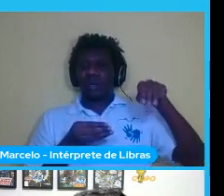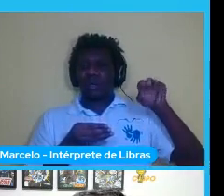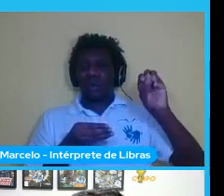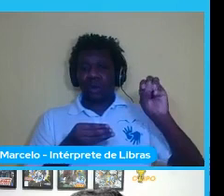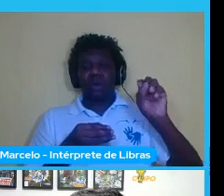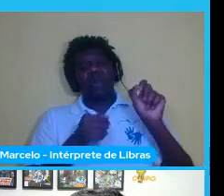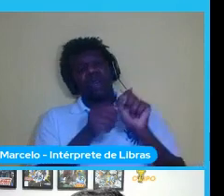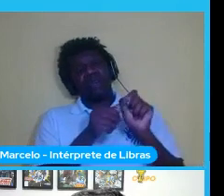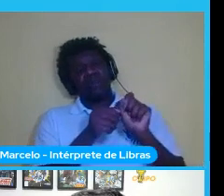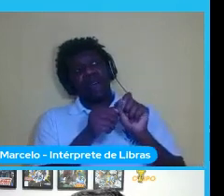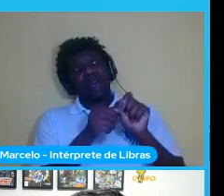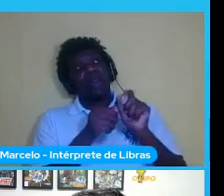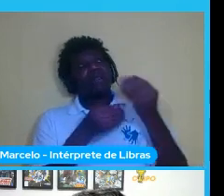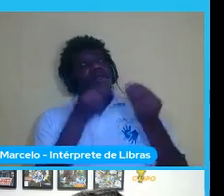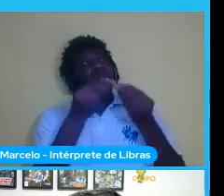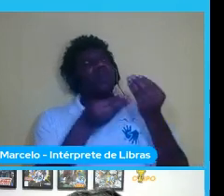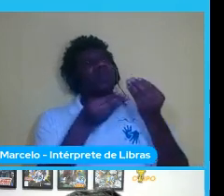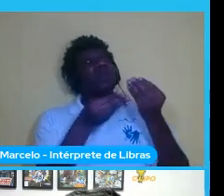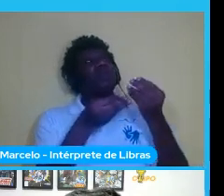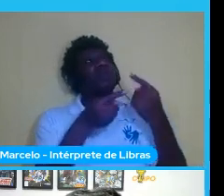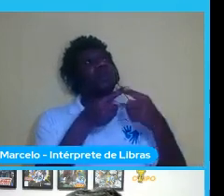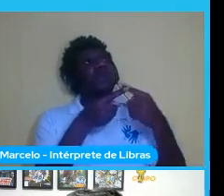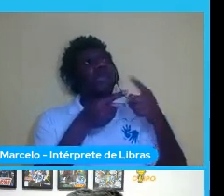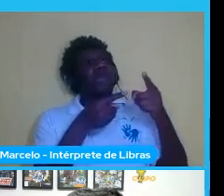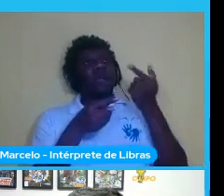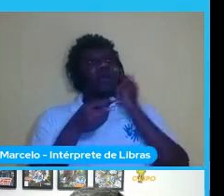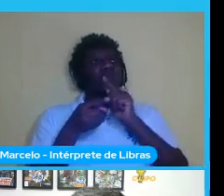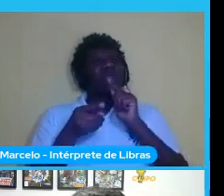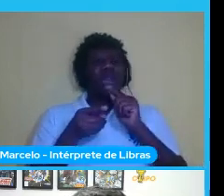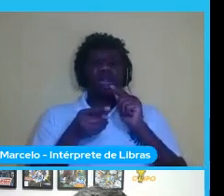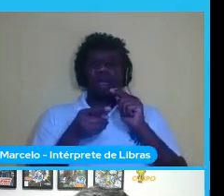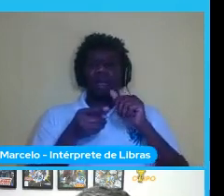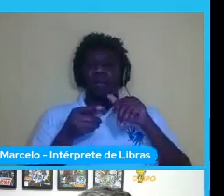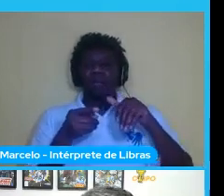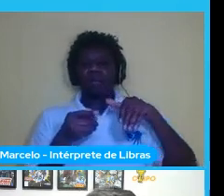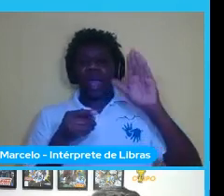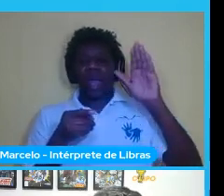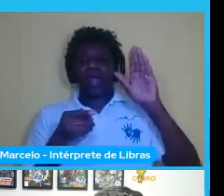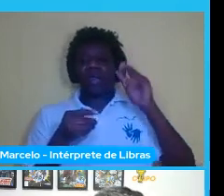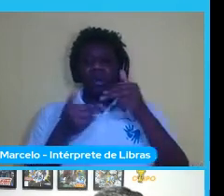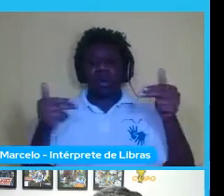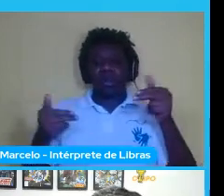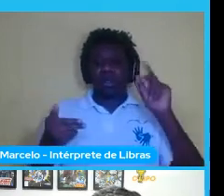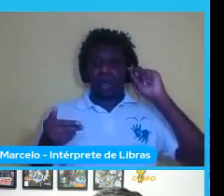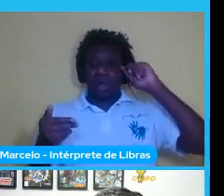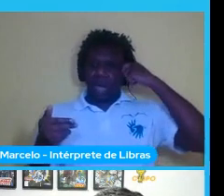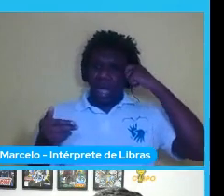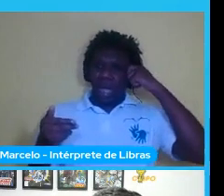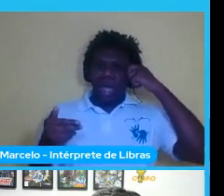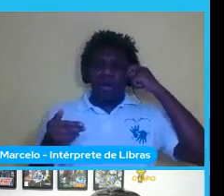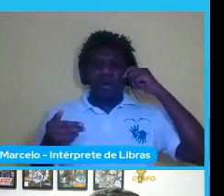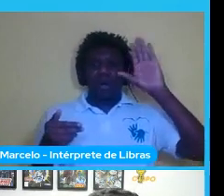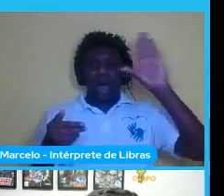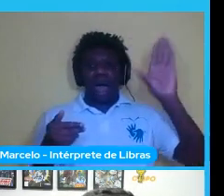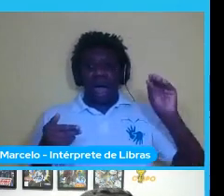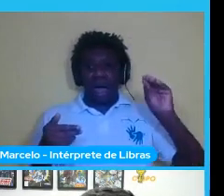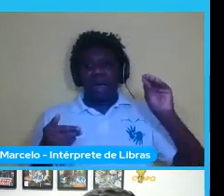dando uma maior proporção de reincidência de negros afro-americanos